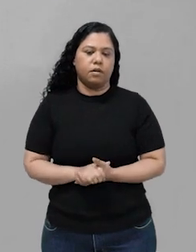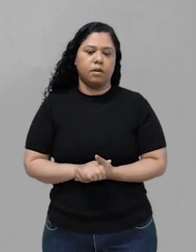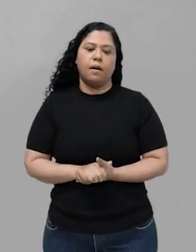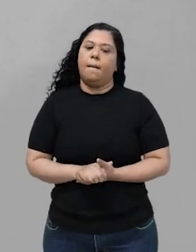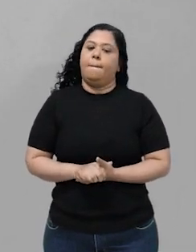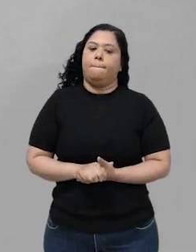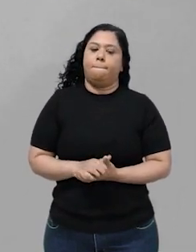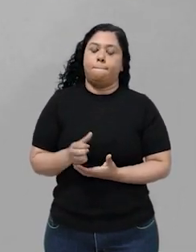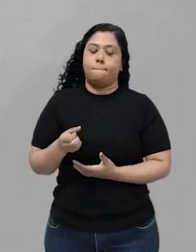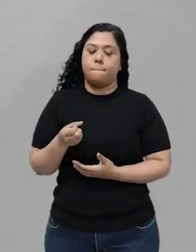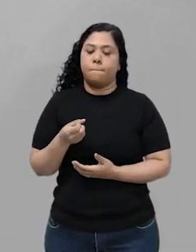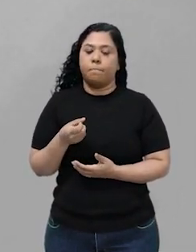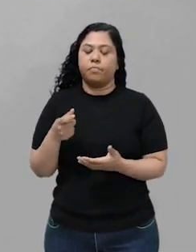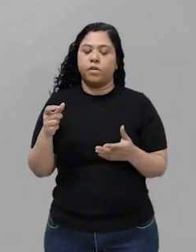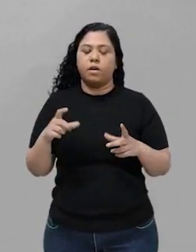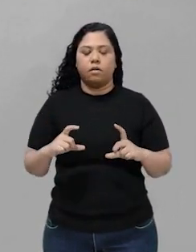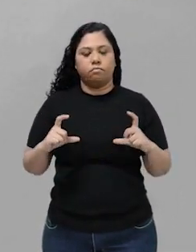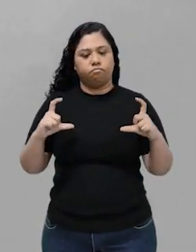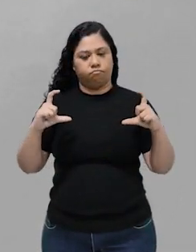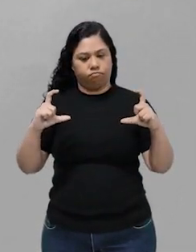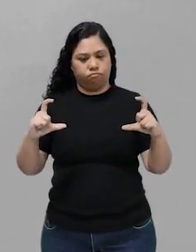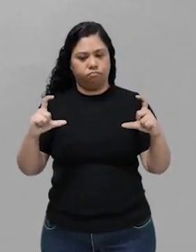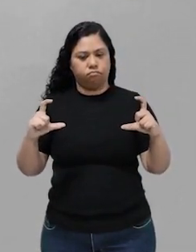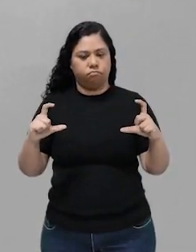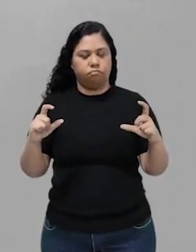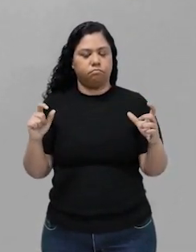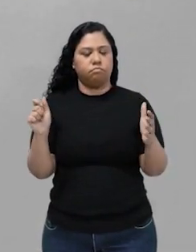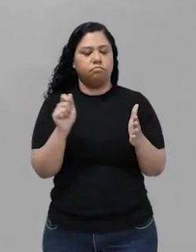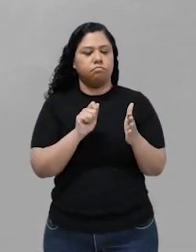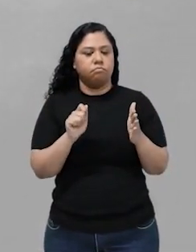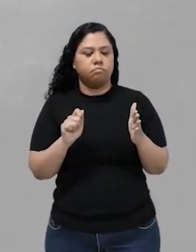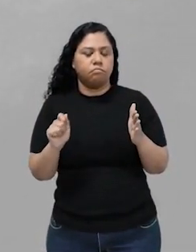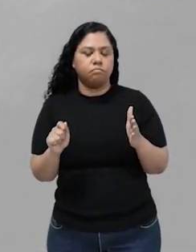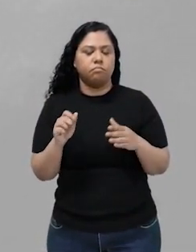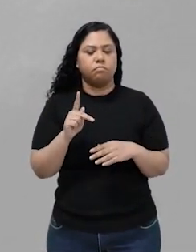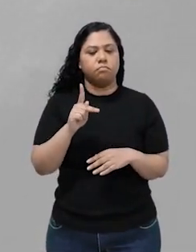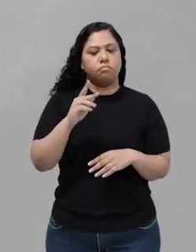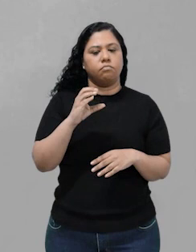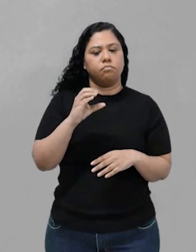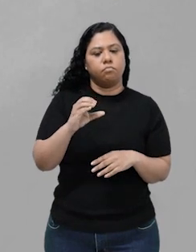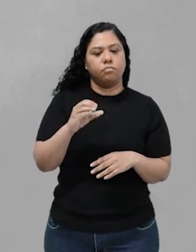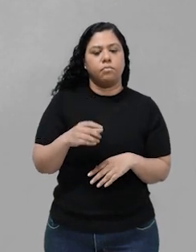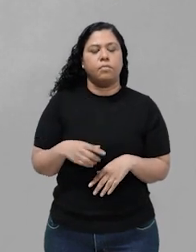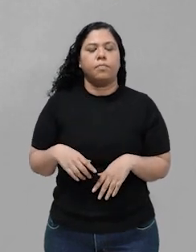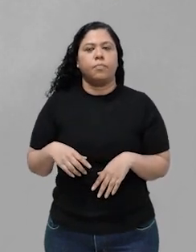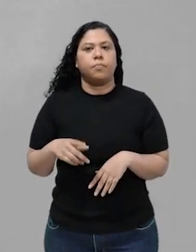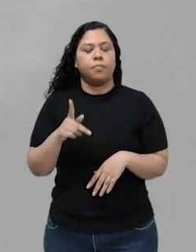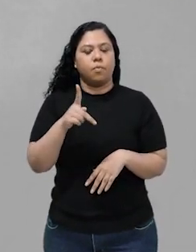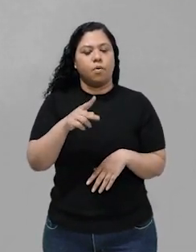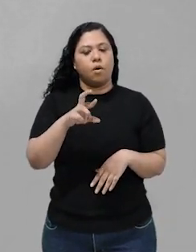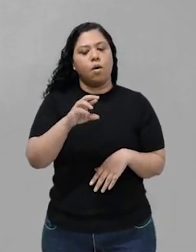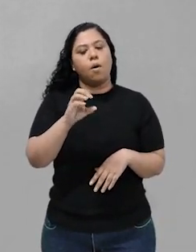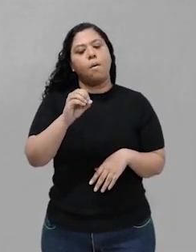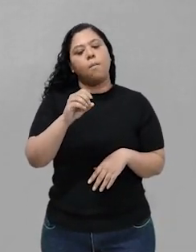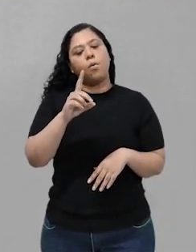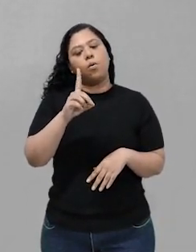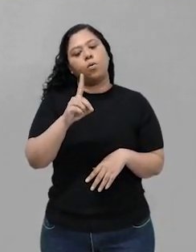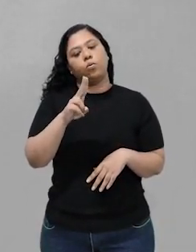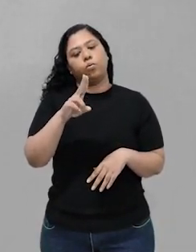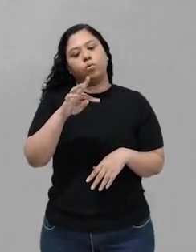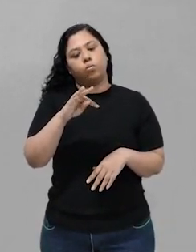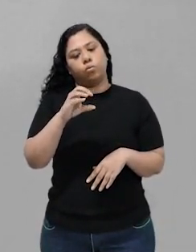escrever a expressão da constante de equilíbrio, Kacé, eu vou pegar o produto, que no caso é o CO2,